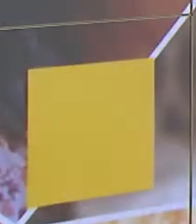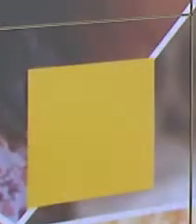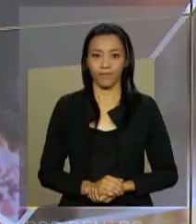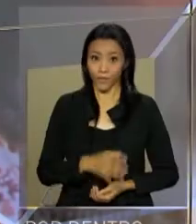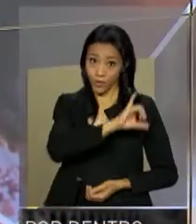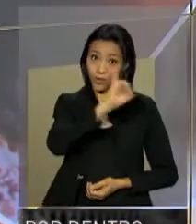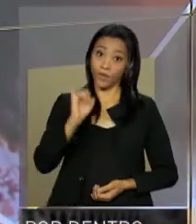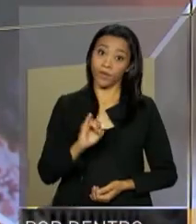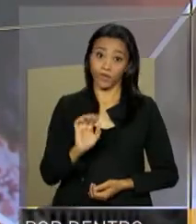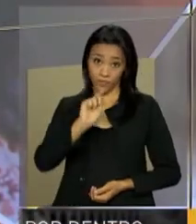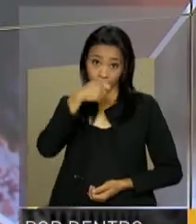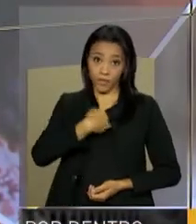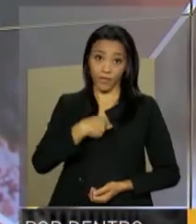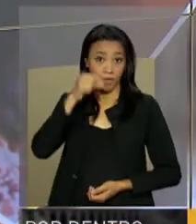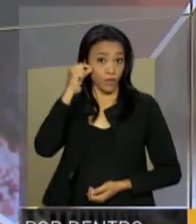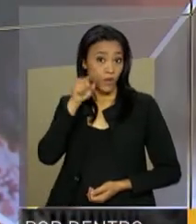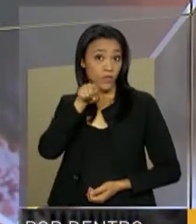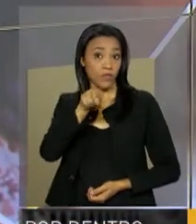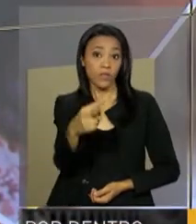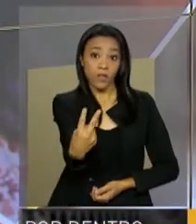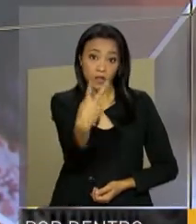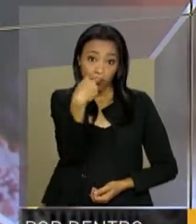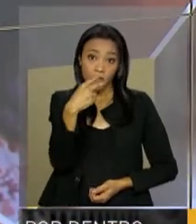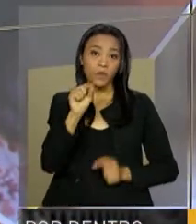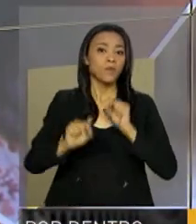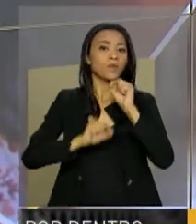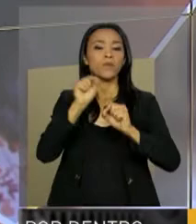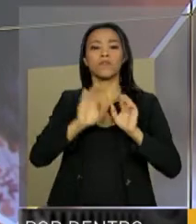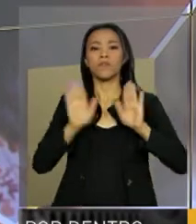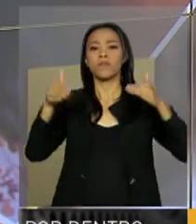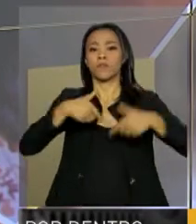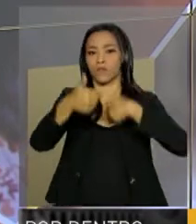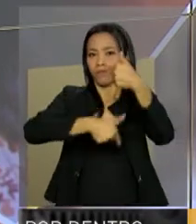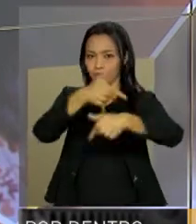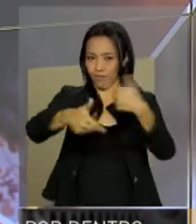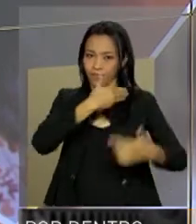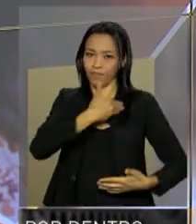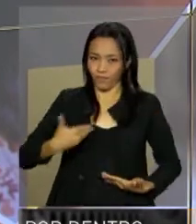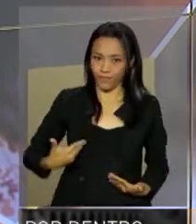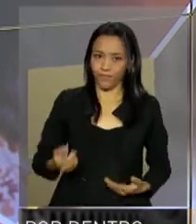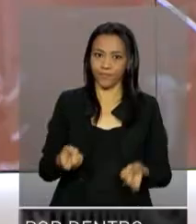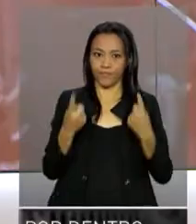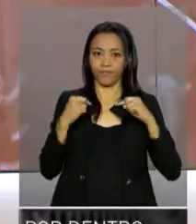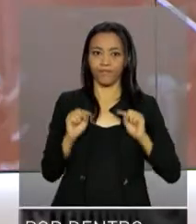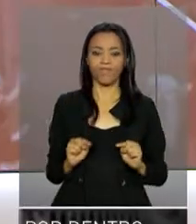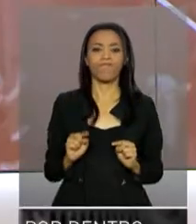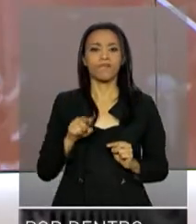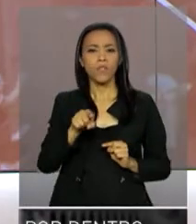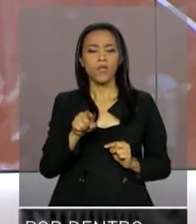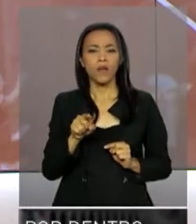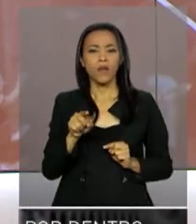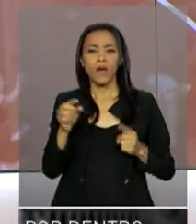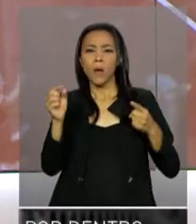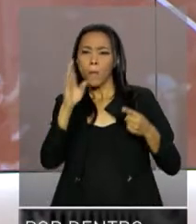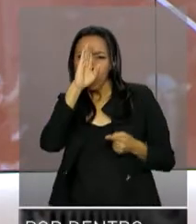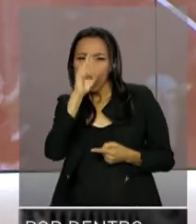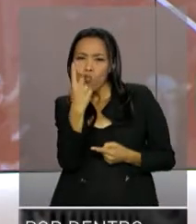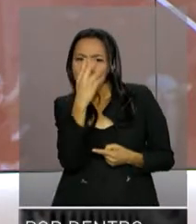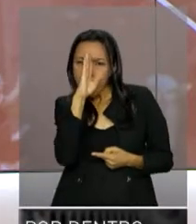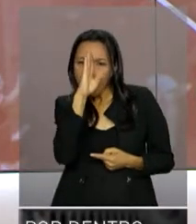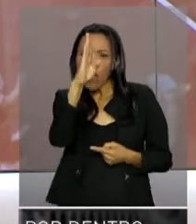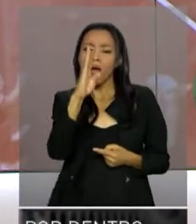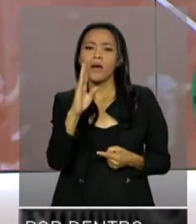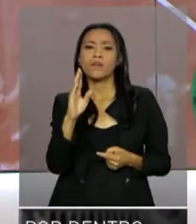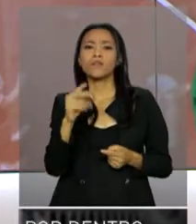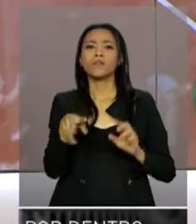Olá, eu sou Renata Corsini e você acompanha agora o programa Por Dentro do Governo. Um dos pontos centrais do